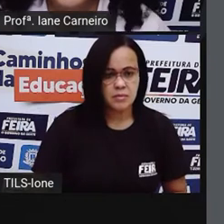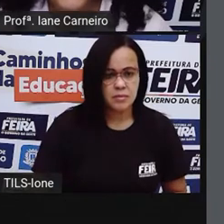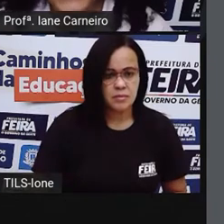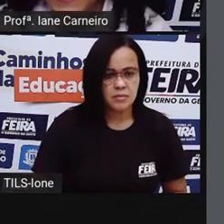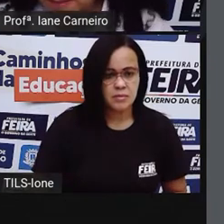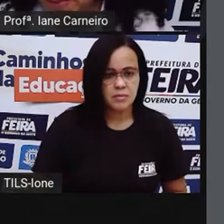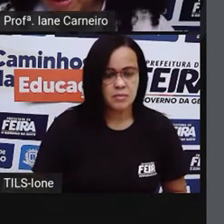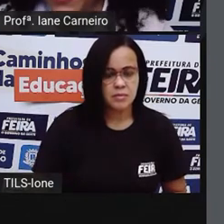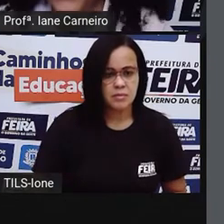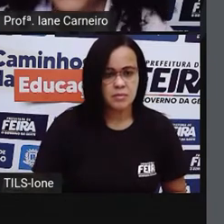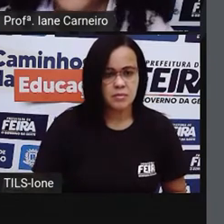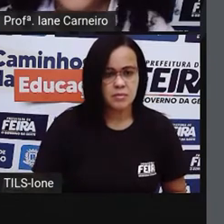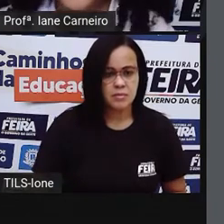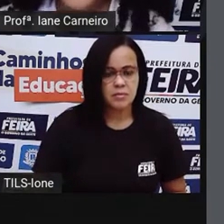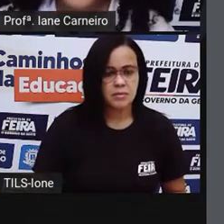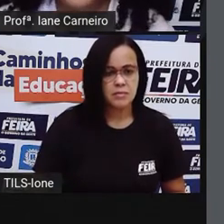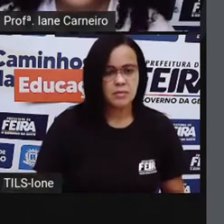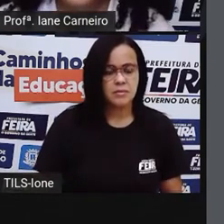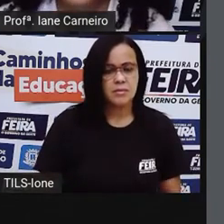de coroa e manto.